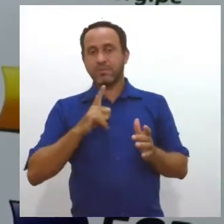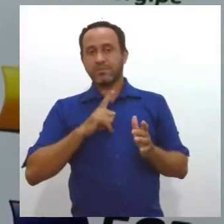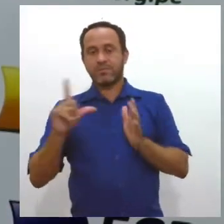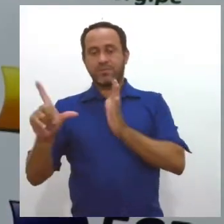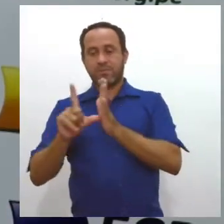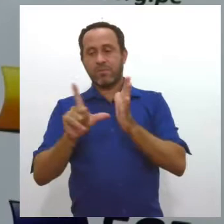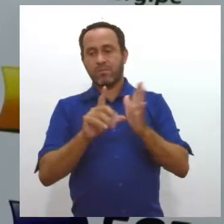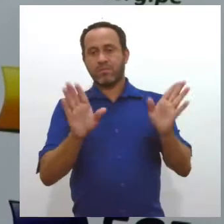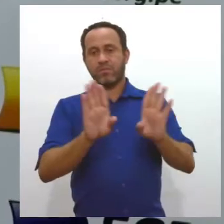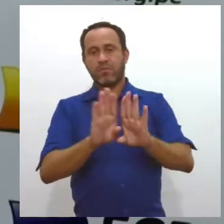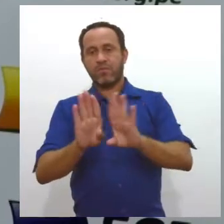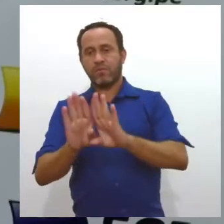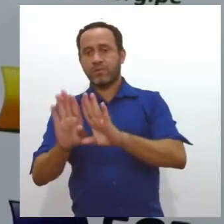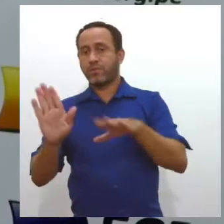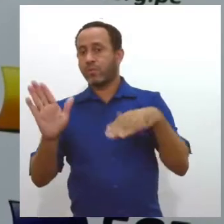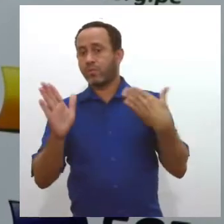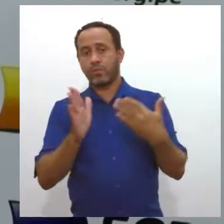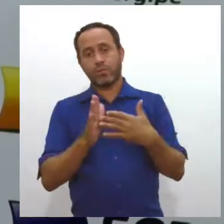comércio fechado.